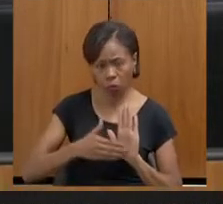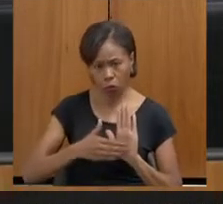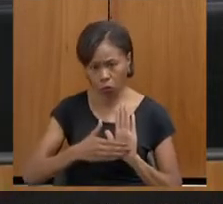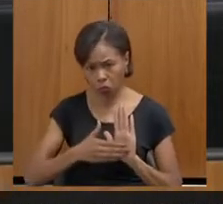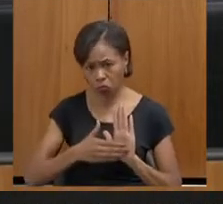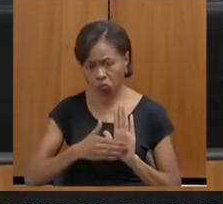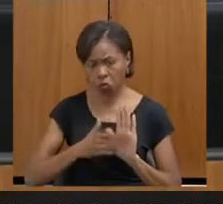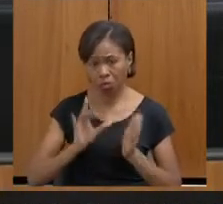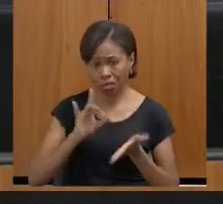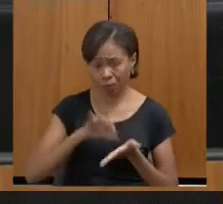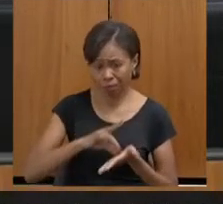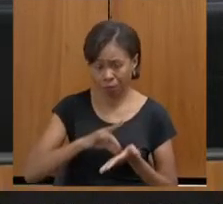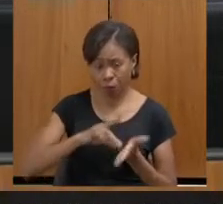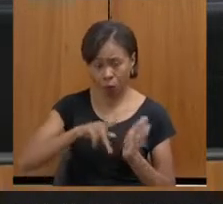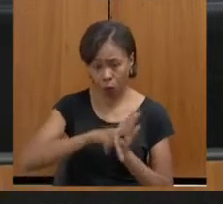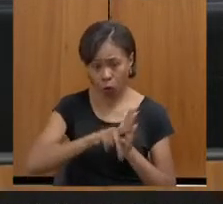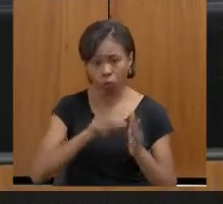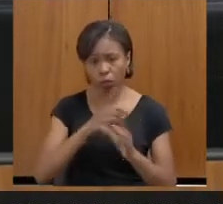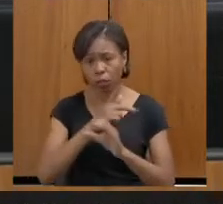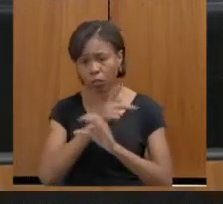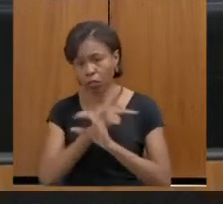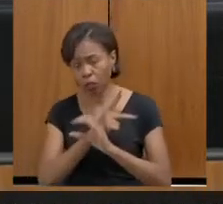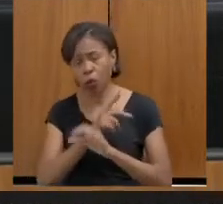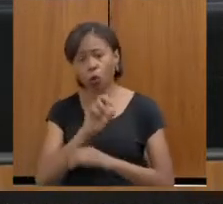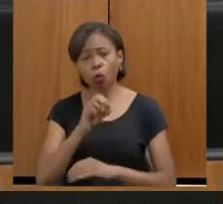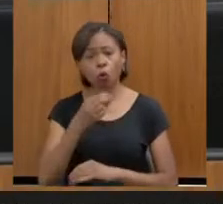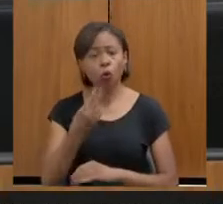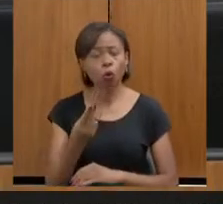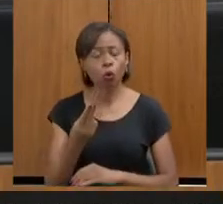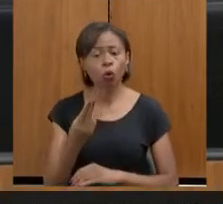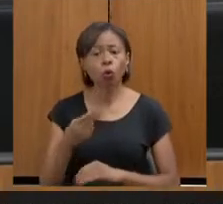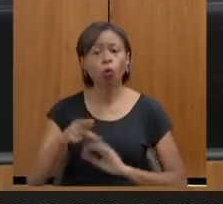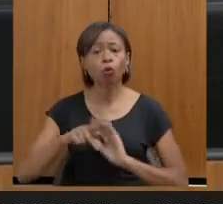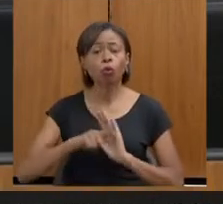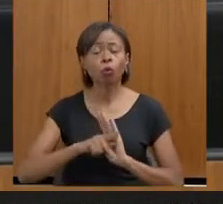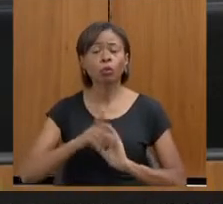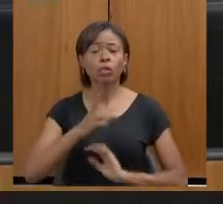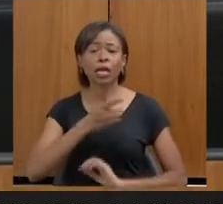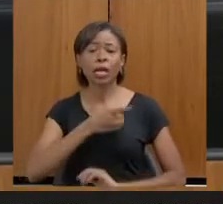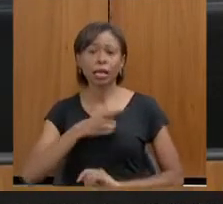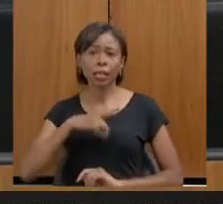definido pela Polícia Civil ou isso é uma iniciativa direta da delegacia?